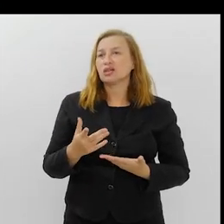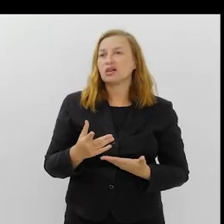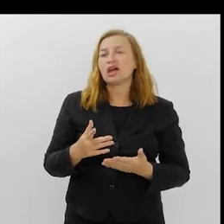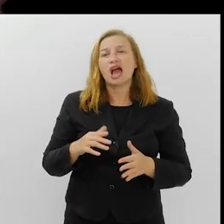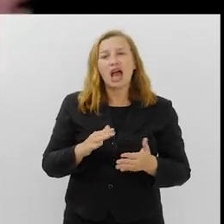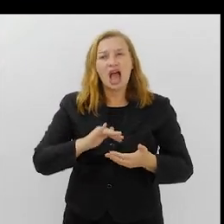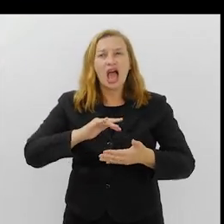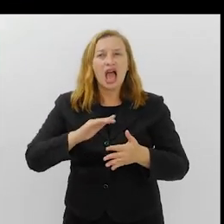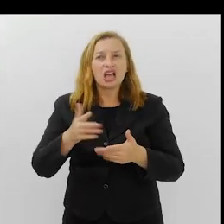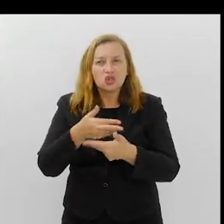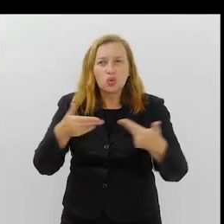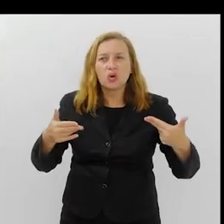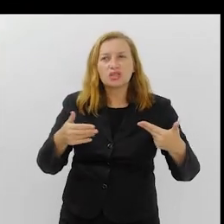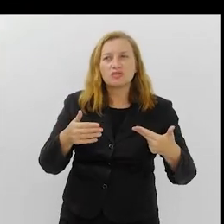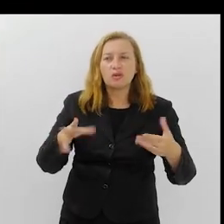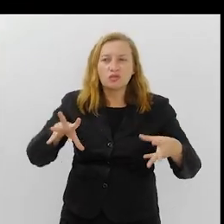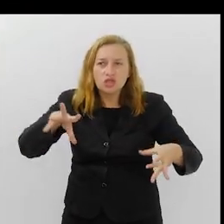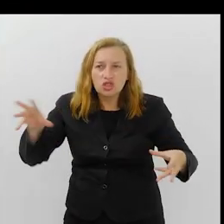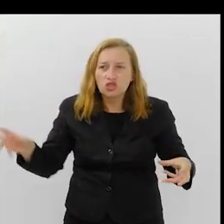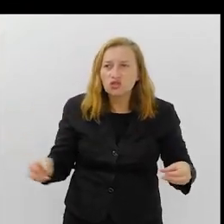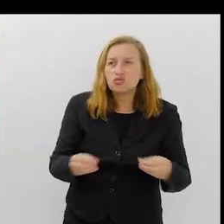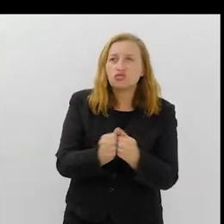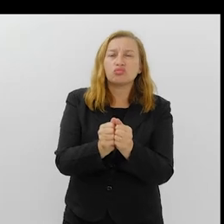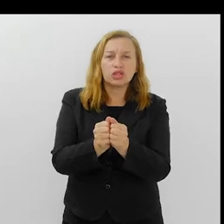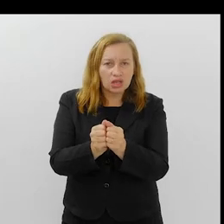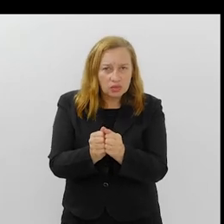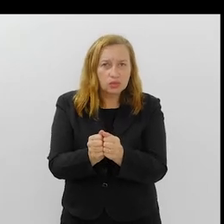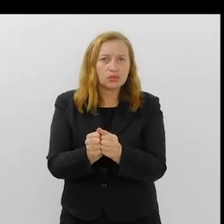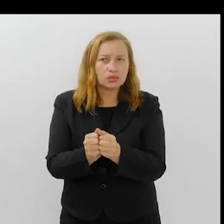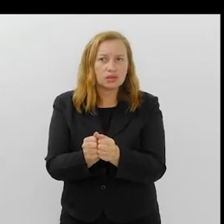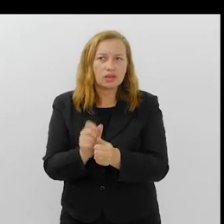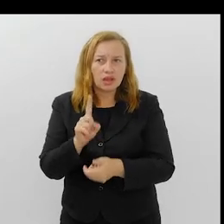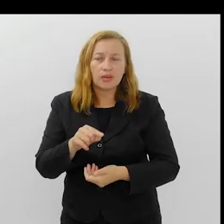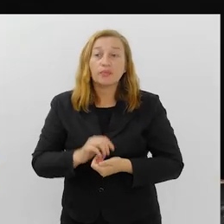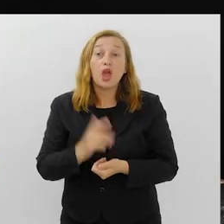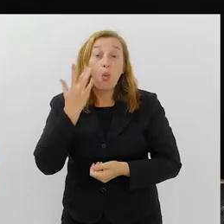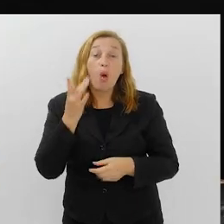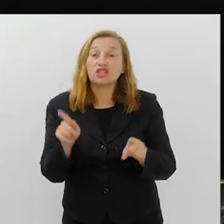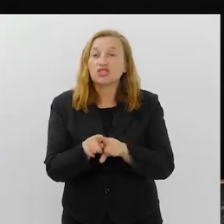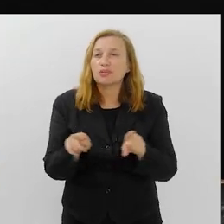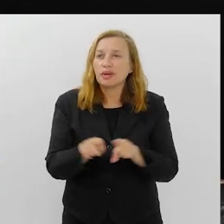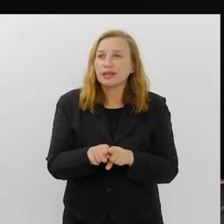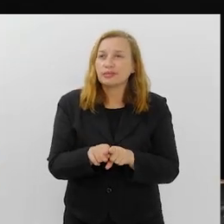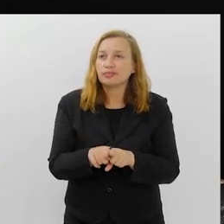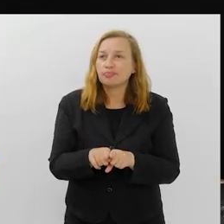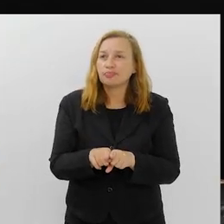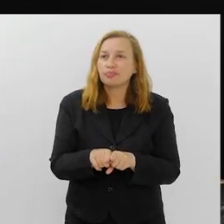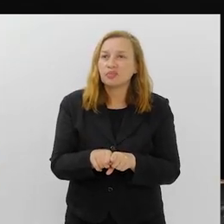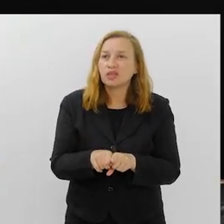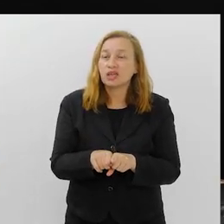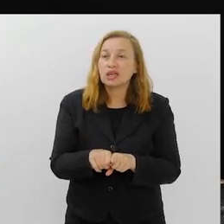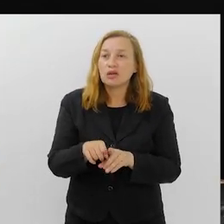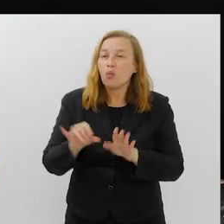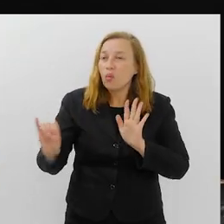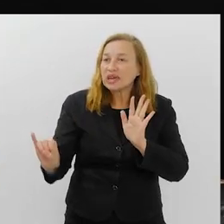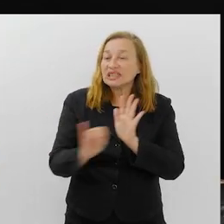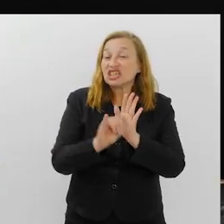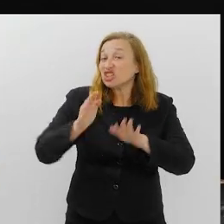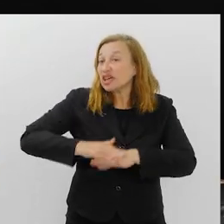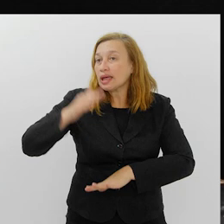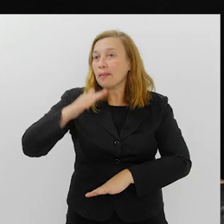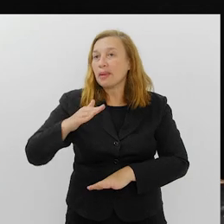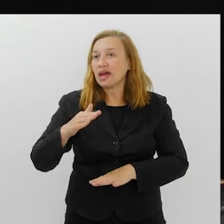acaso. As coisas vão se acumulando e vai se juntando. Eu acho também que isso gerou uma